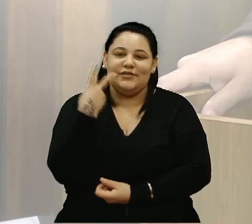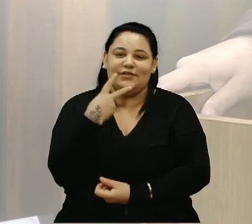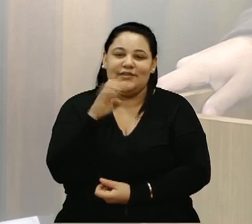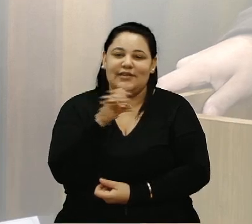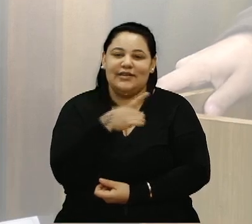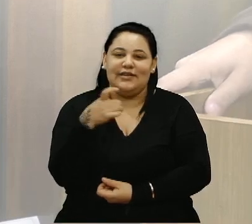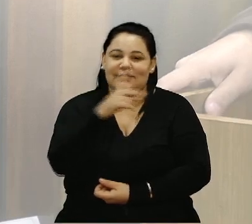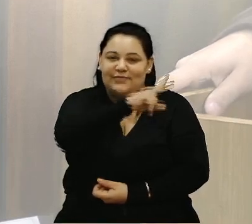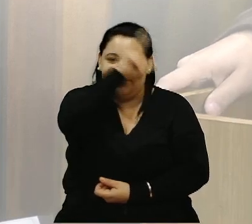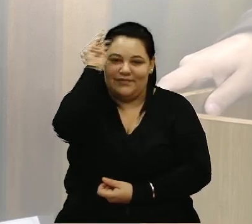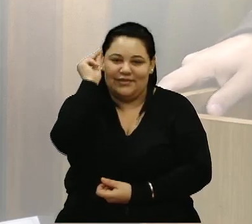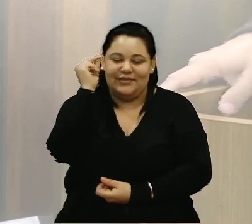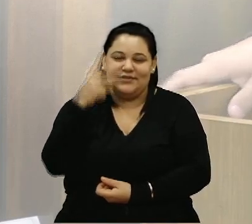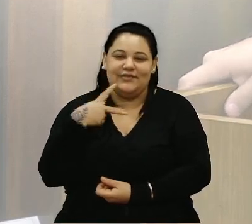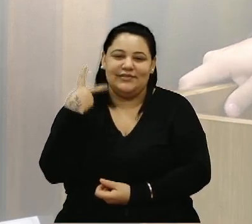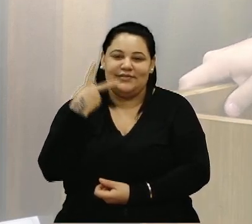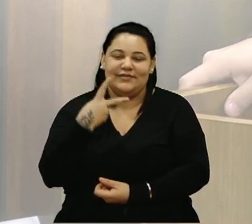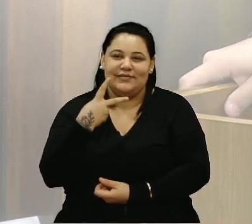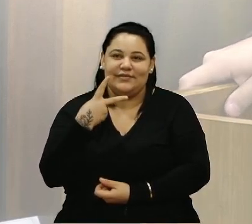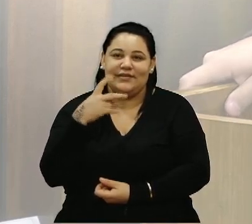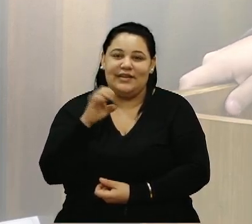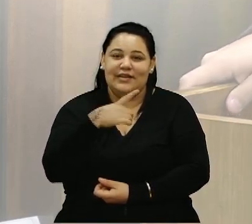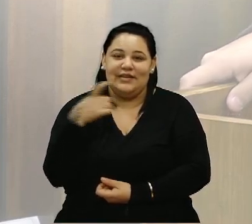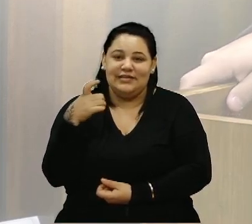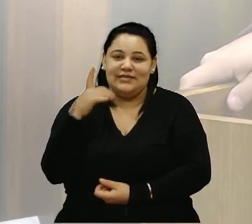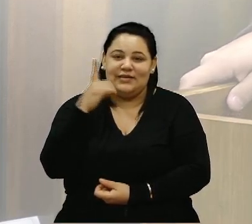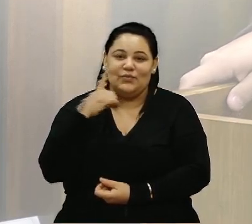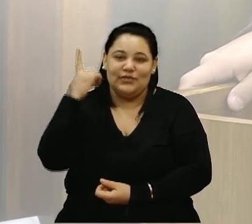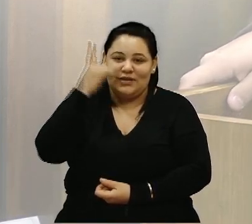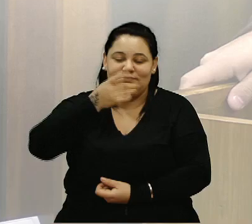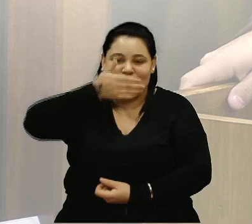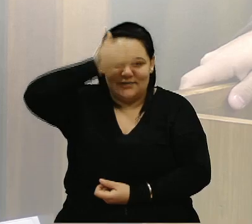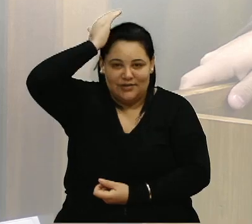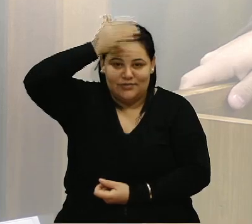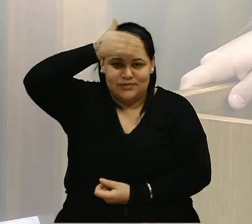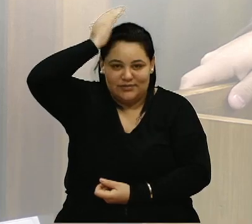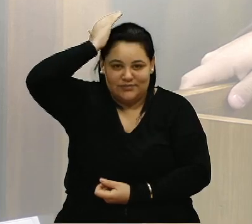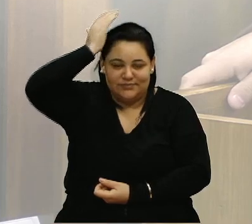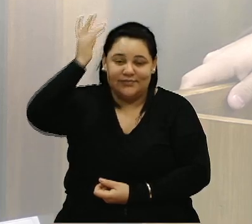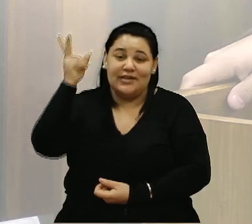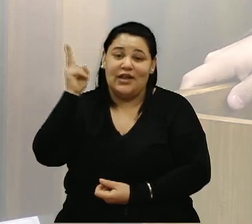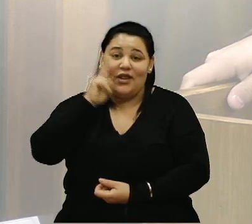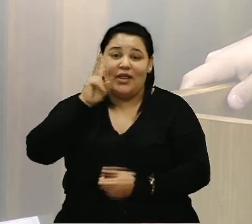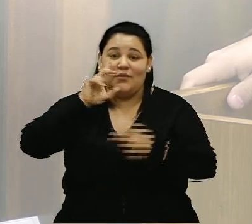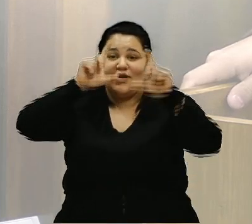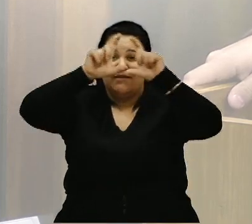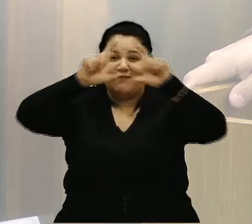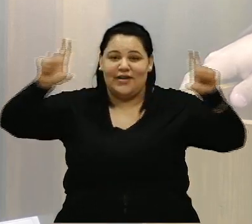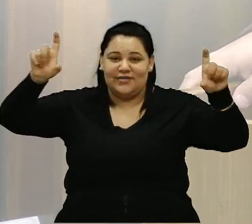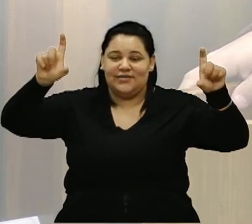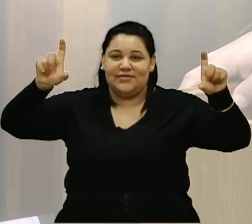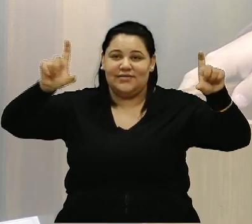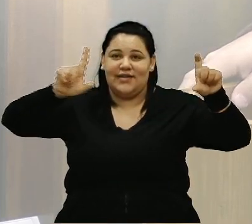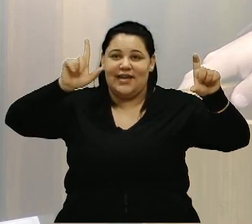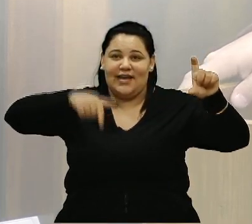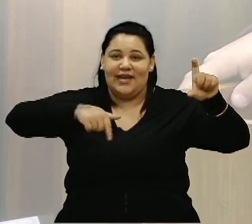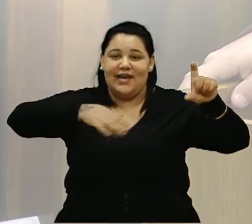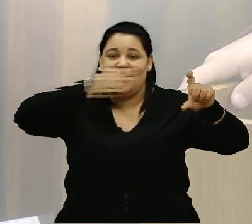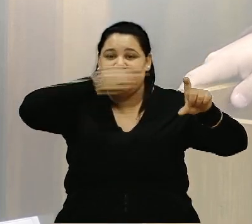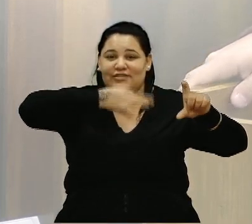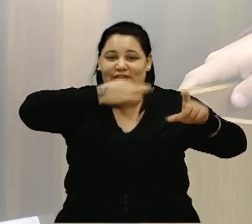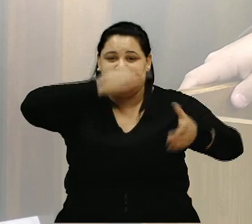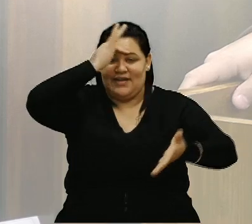ex-deputado dessa casa, Alceu Barbosa Velho, e lembro que o lema do Alceu era Caxias da Fé e do Trabalho.